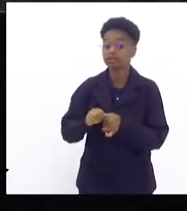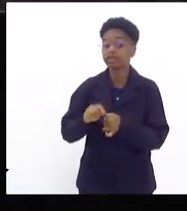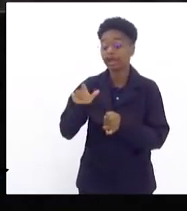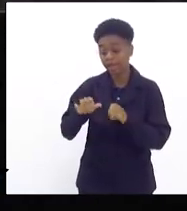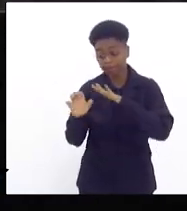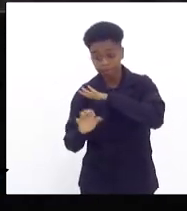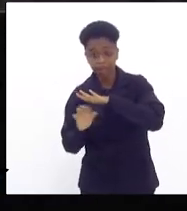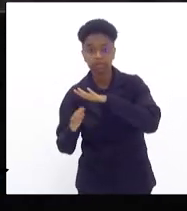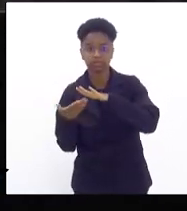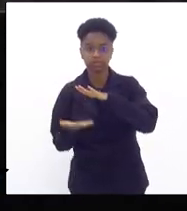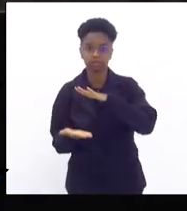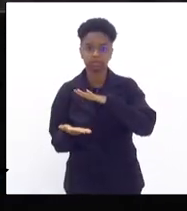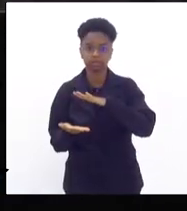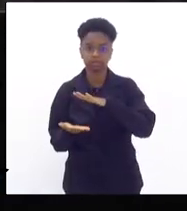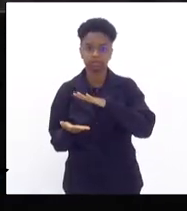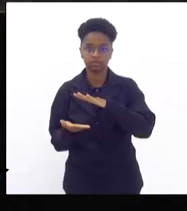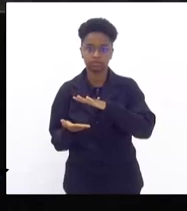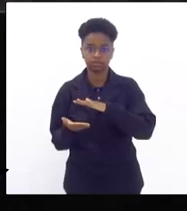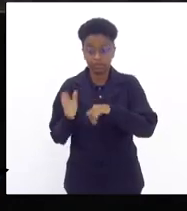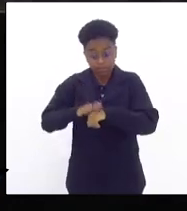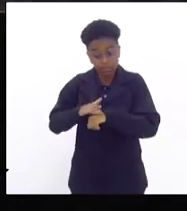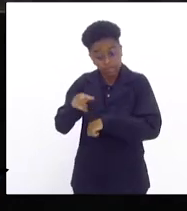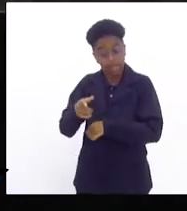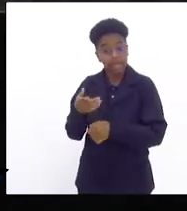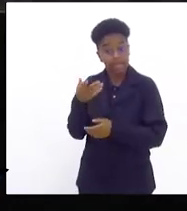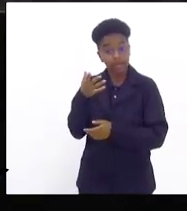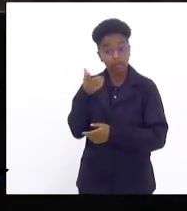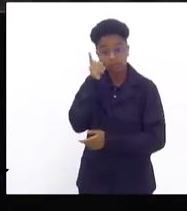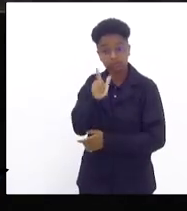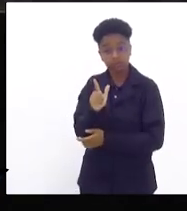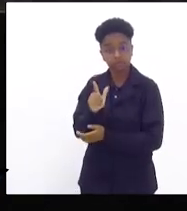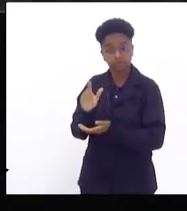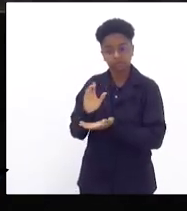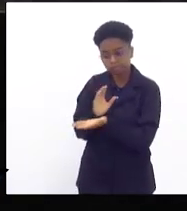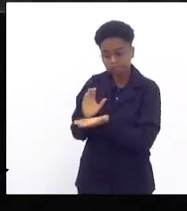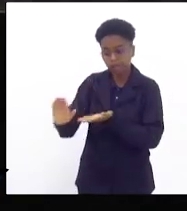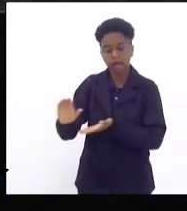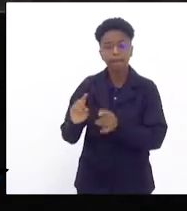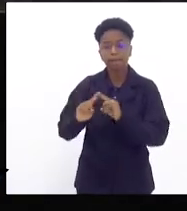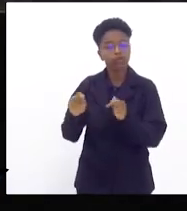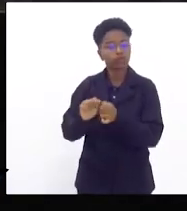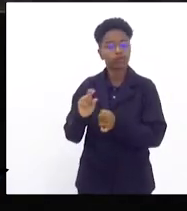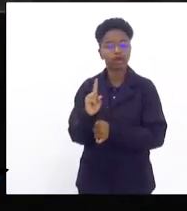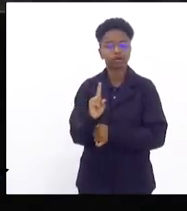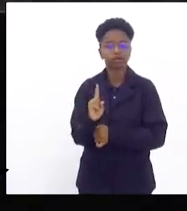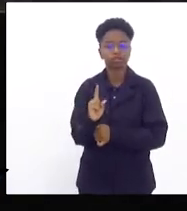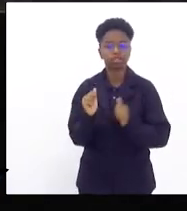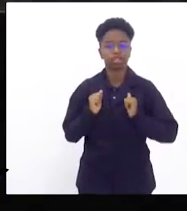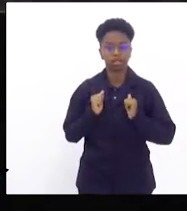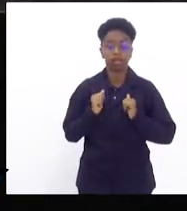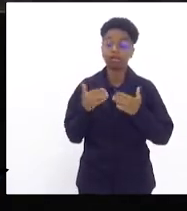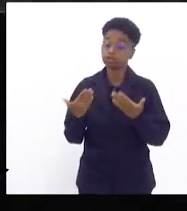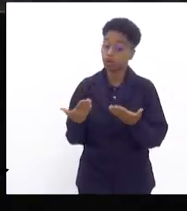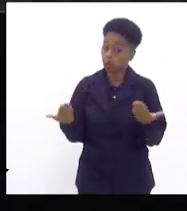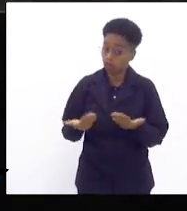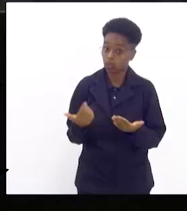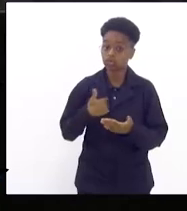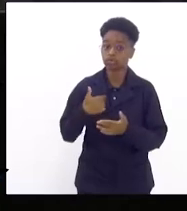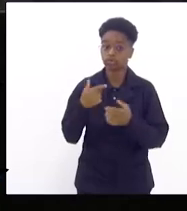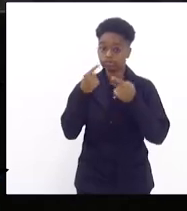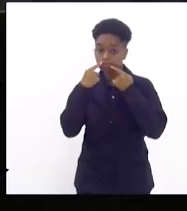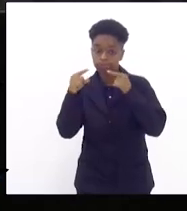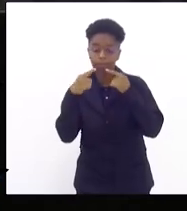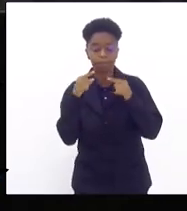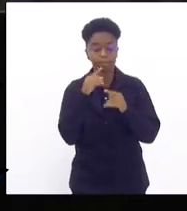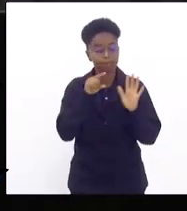essas concessionárias elas que ganharam a concessão da água e esgoto e elas não estão fazendo então hoje eu indaguei o representante